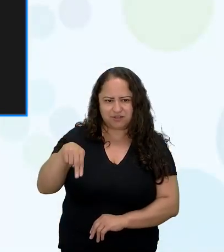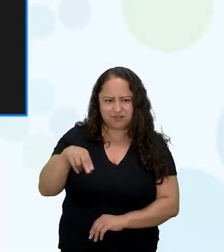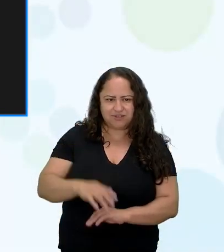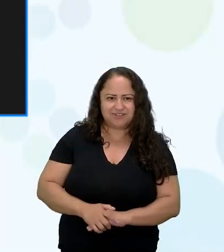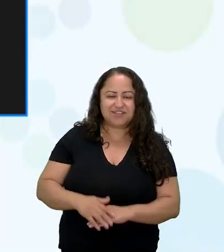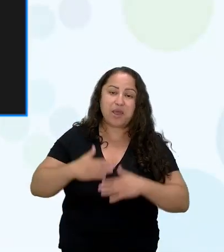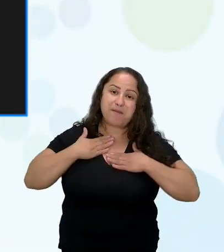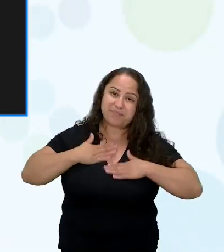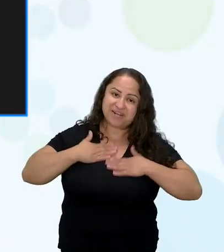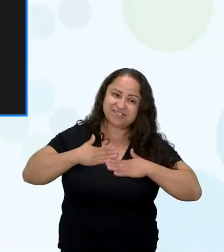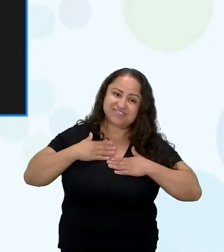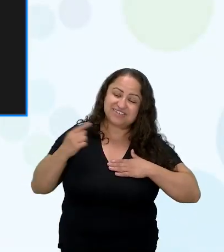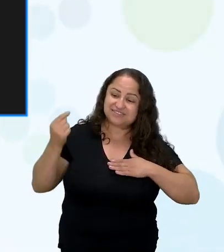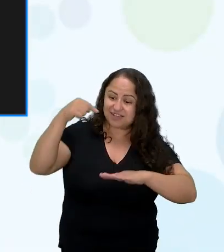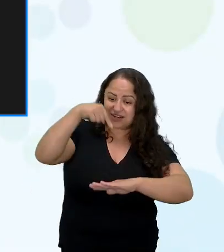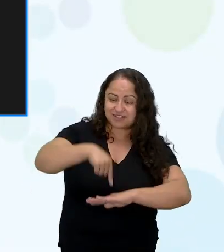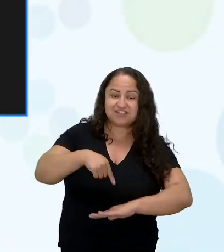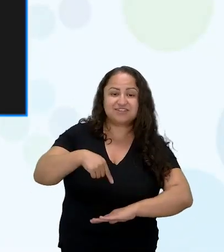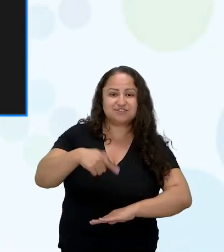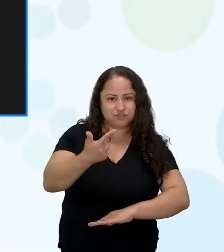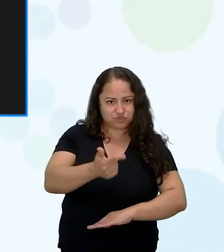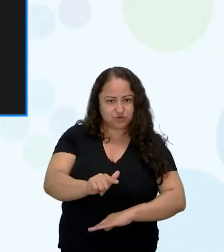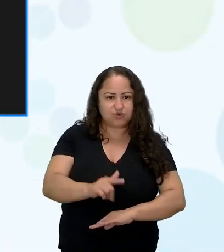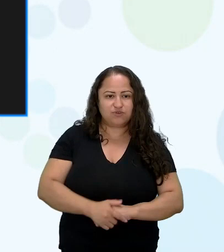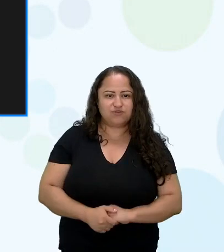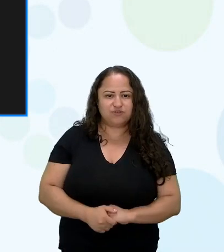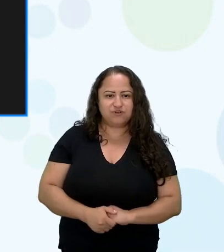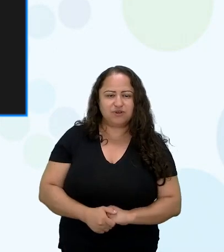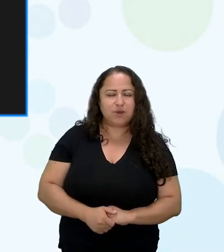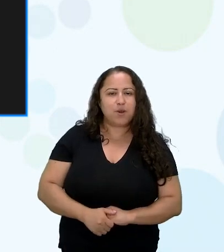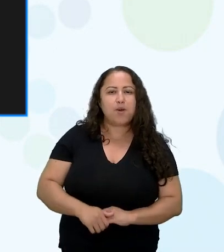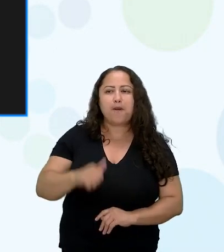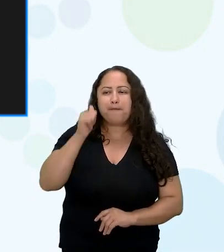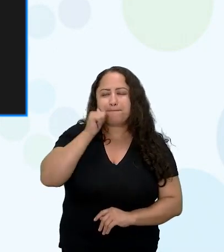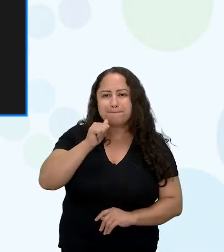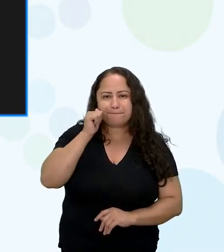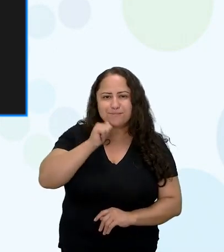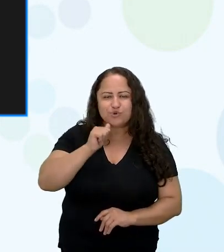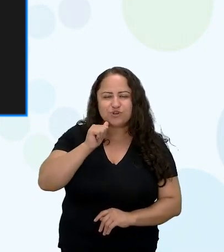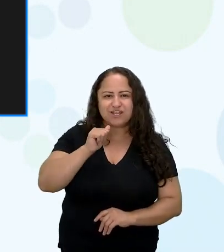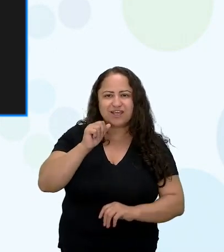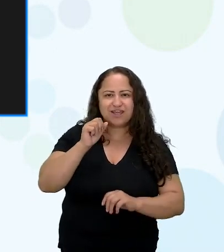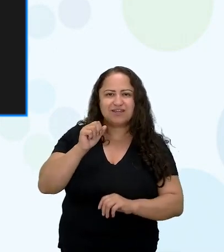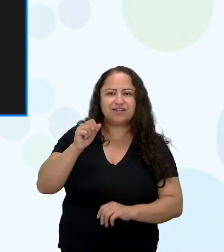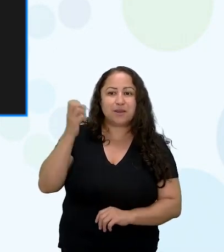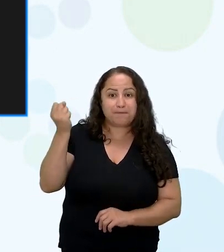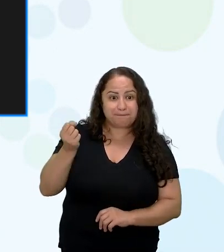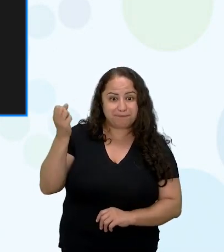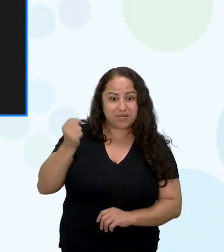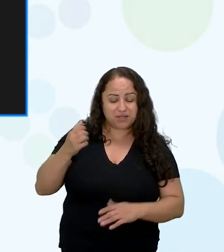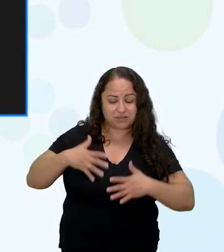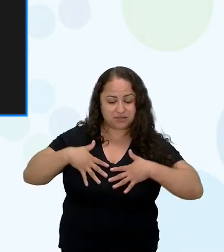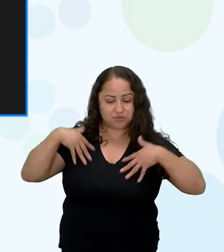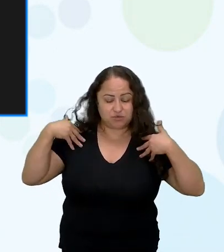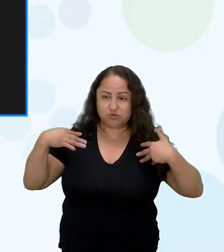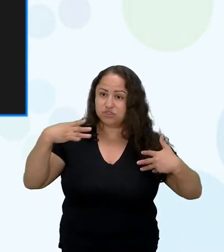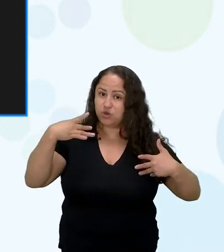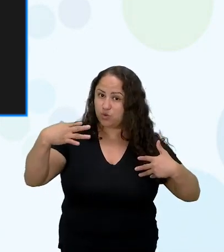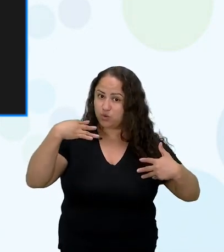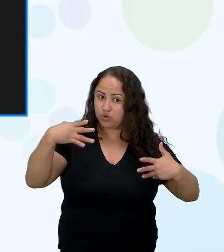novamente sou uma mulher de pele clara cabelos grisalhos tô com uma blusa colorida